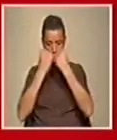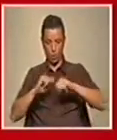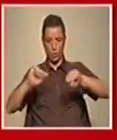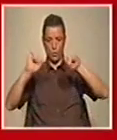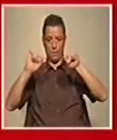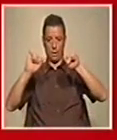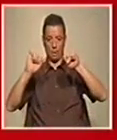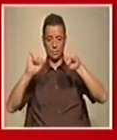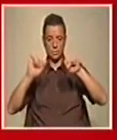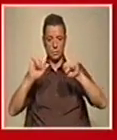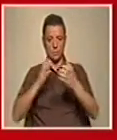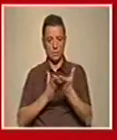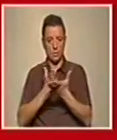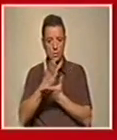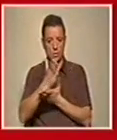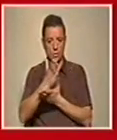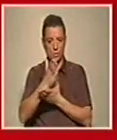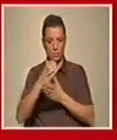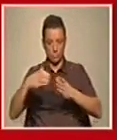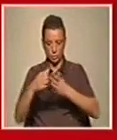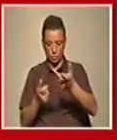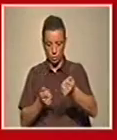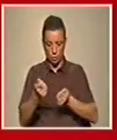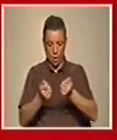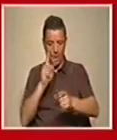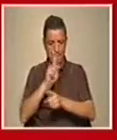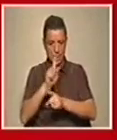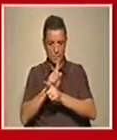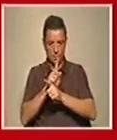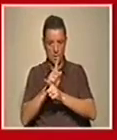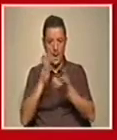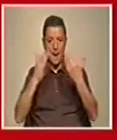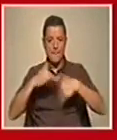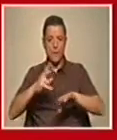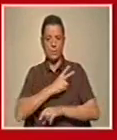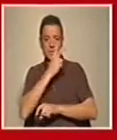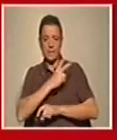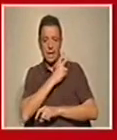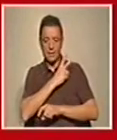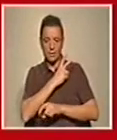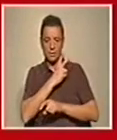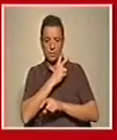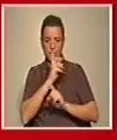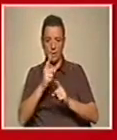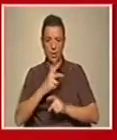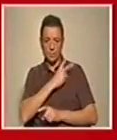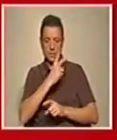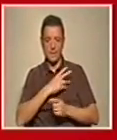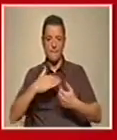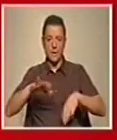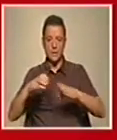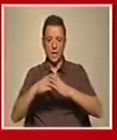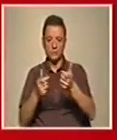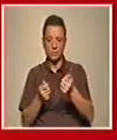nós continuaremos a manter os nossos órgãos gestão, e portanto não é a Universidade do Norte, é um consórcio das universidades do Norte. gera esse